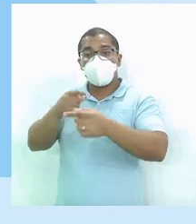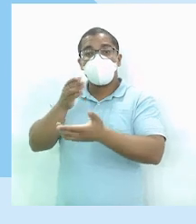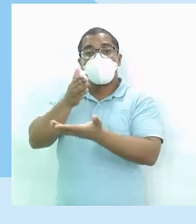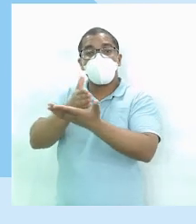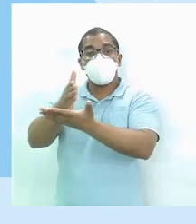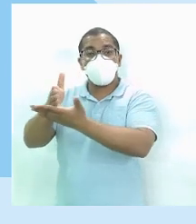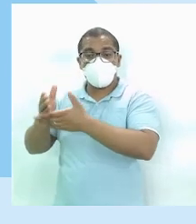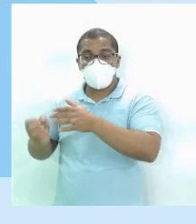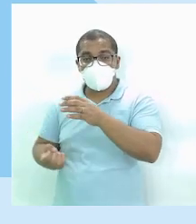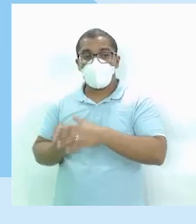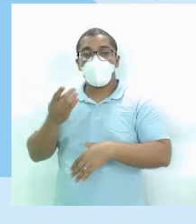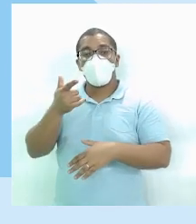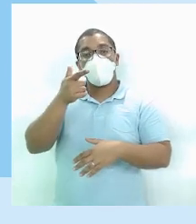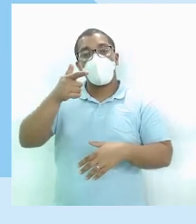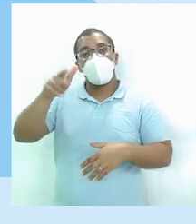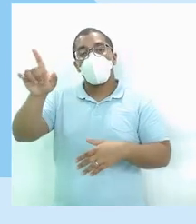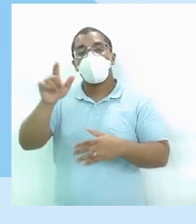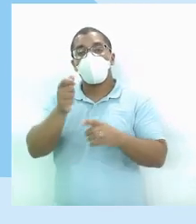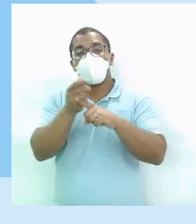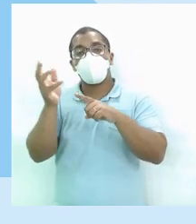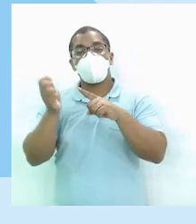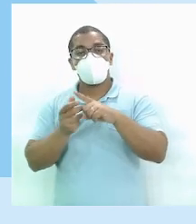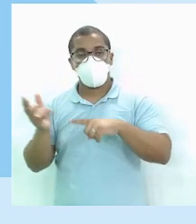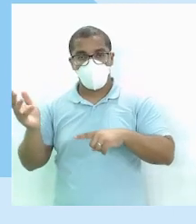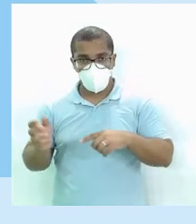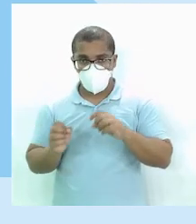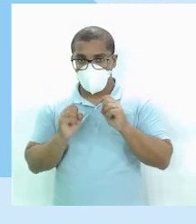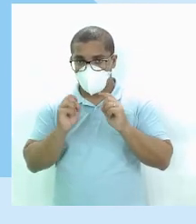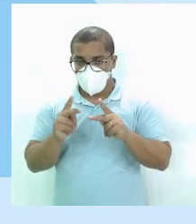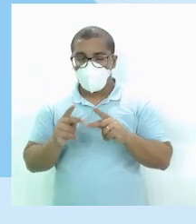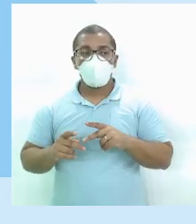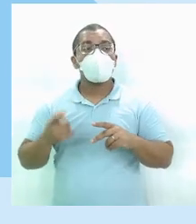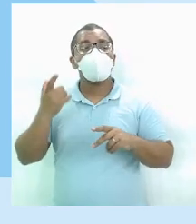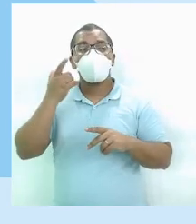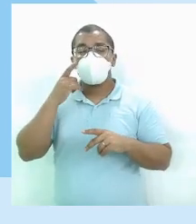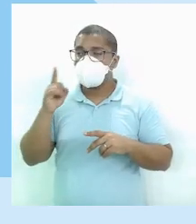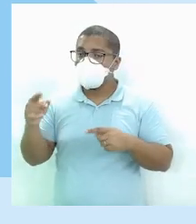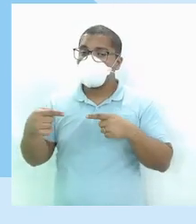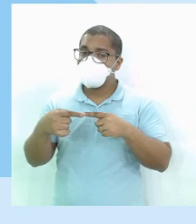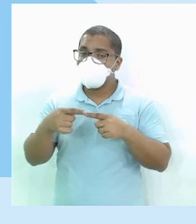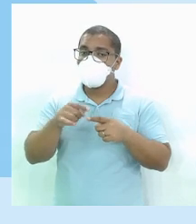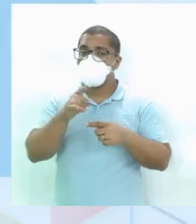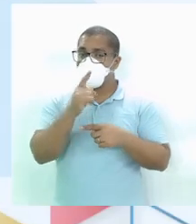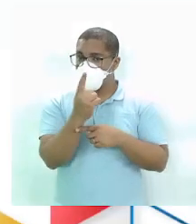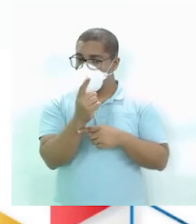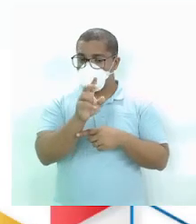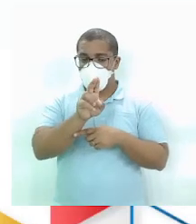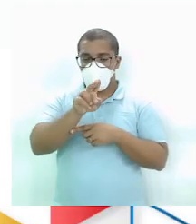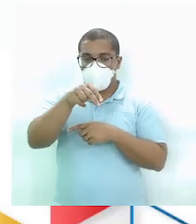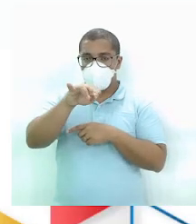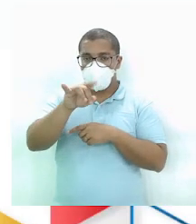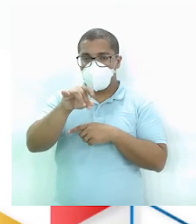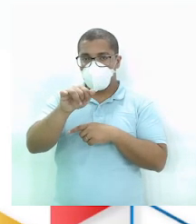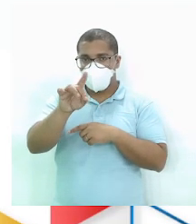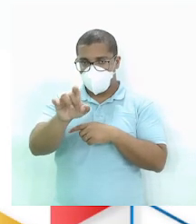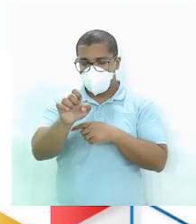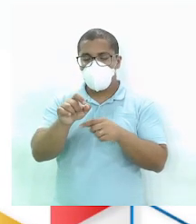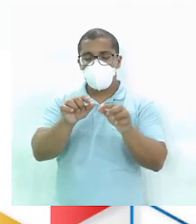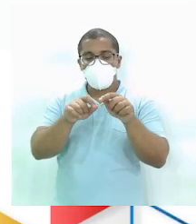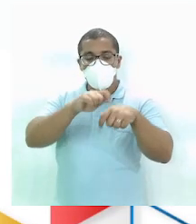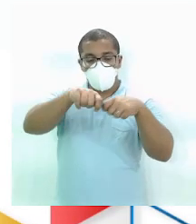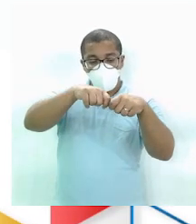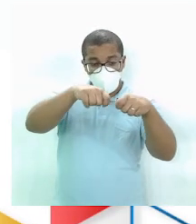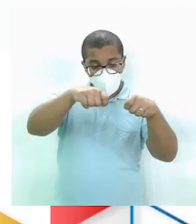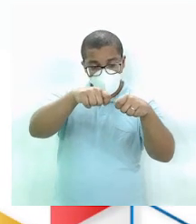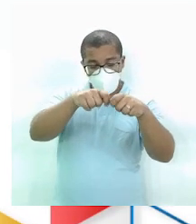Outras frações Tá bom? Presta atenção Aí ele chamava de unidade A distância de um nó Para o outro nó Olha